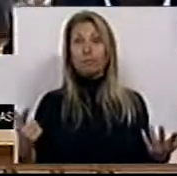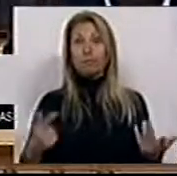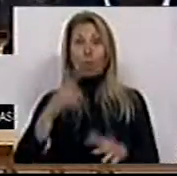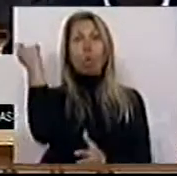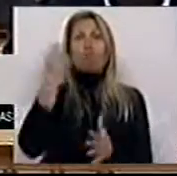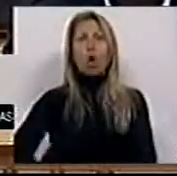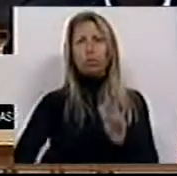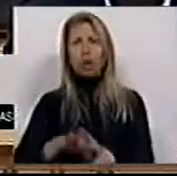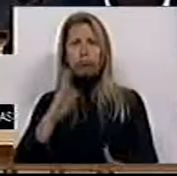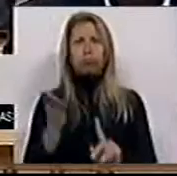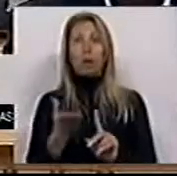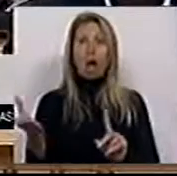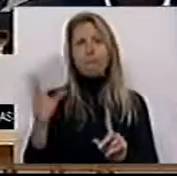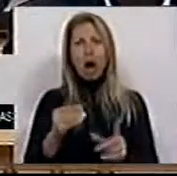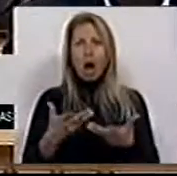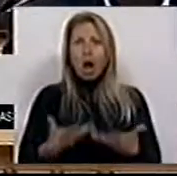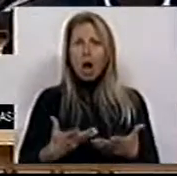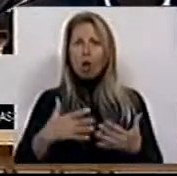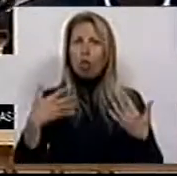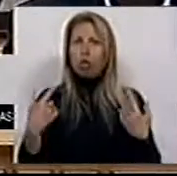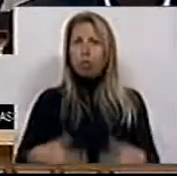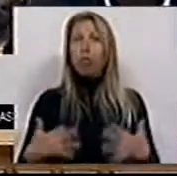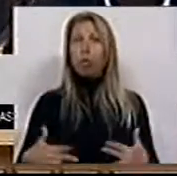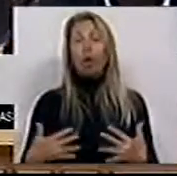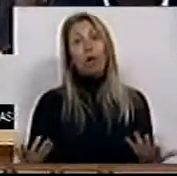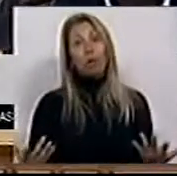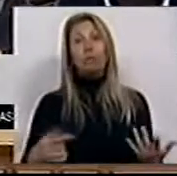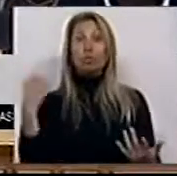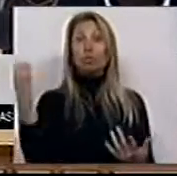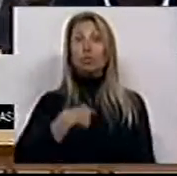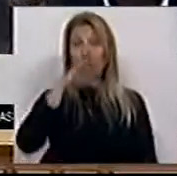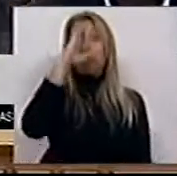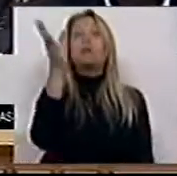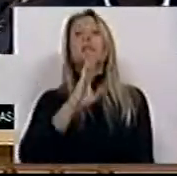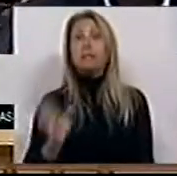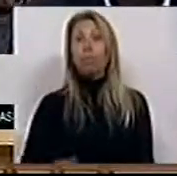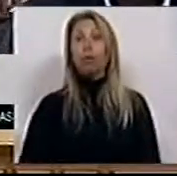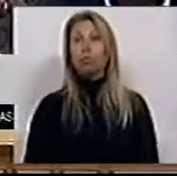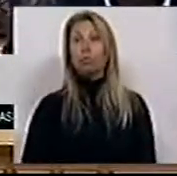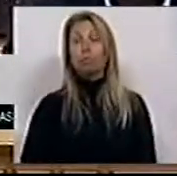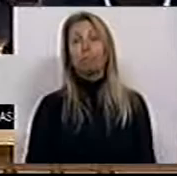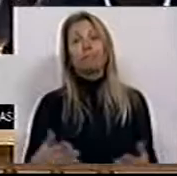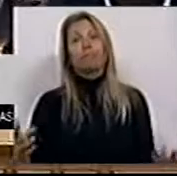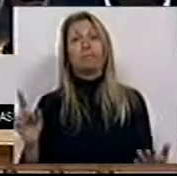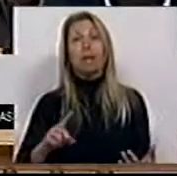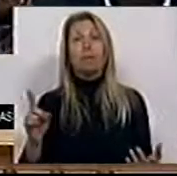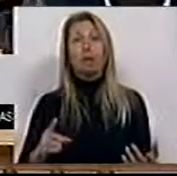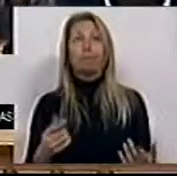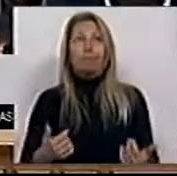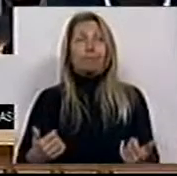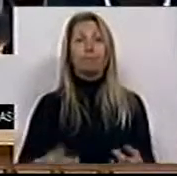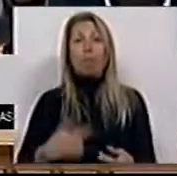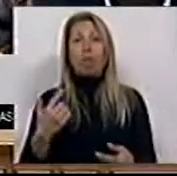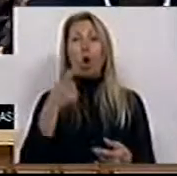coimas mais pesadas. Todos sabemos que muitas vezes é mais benéfico para o